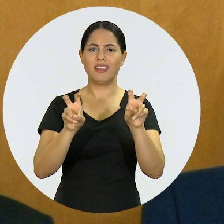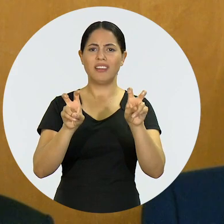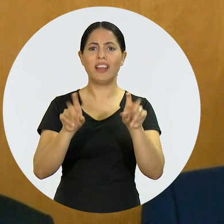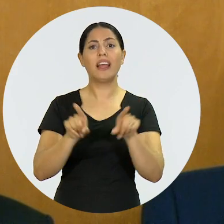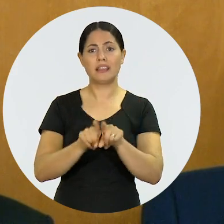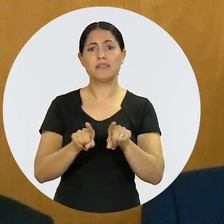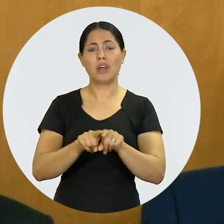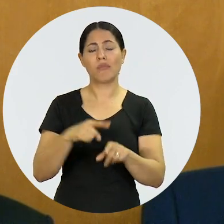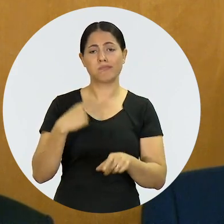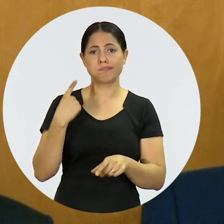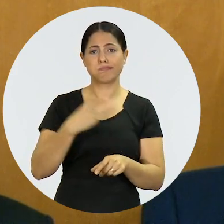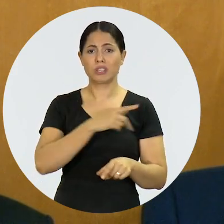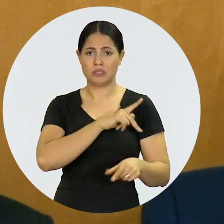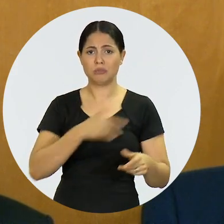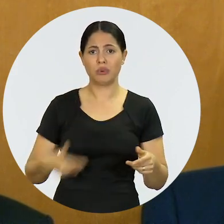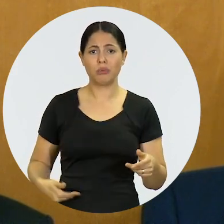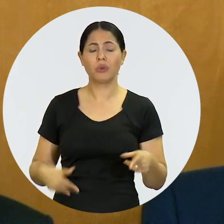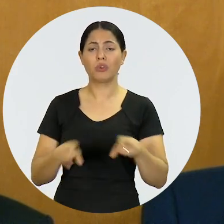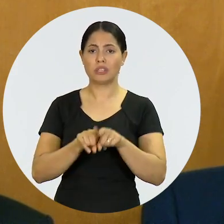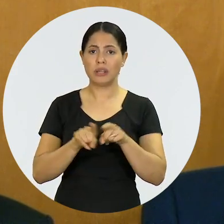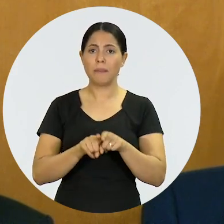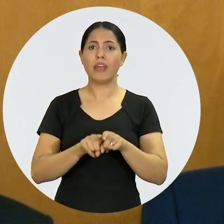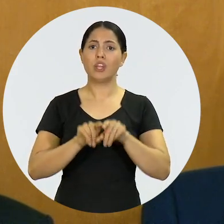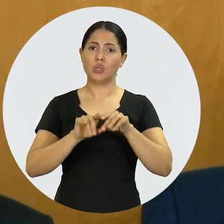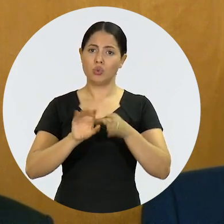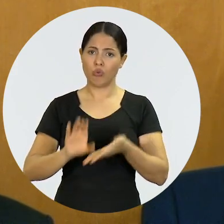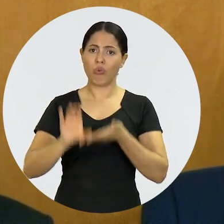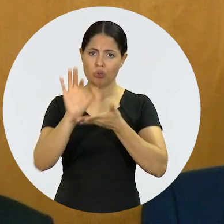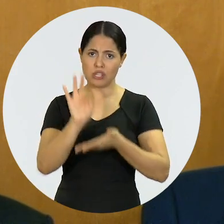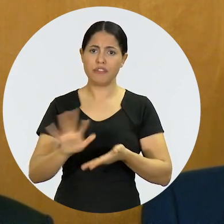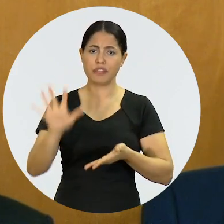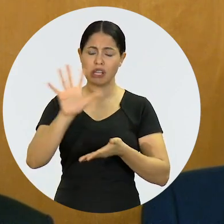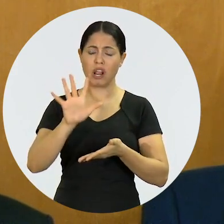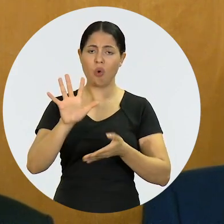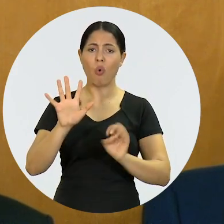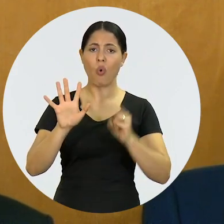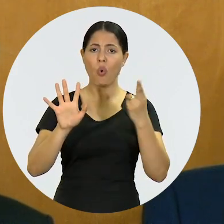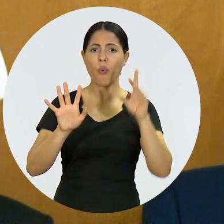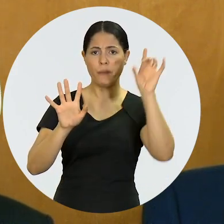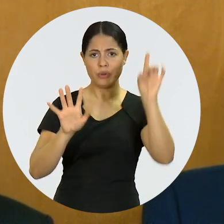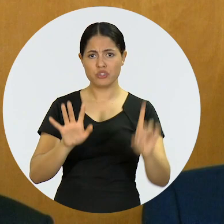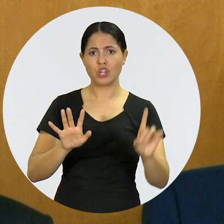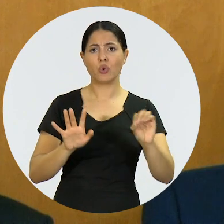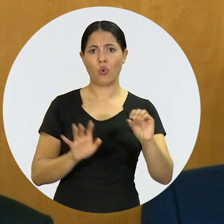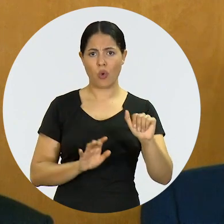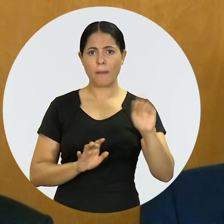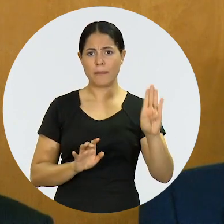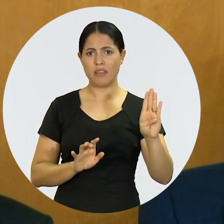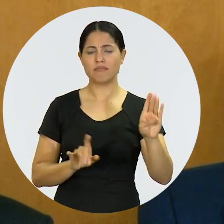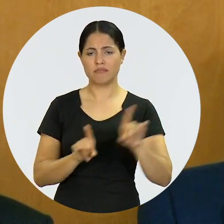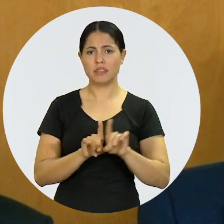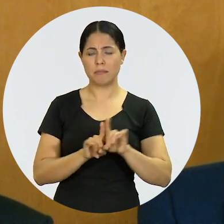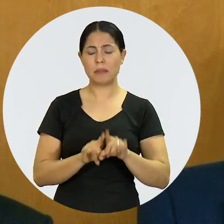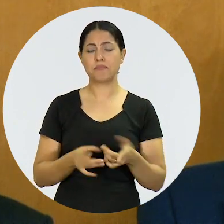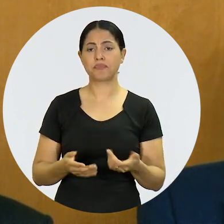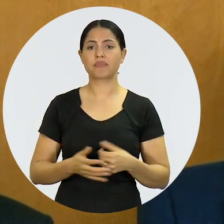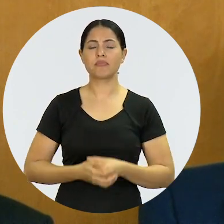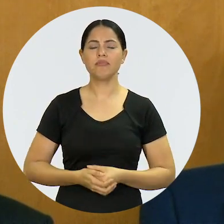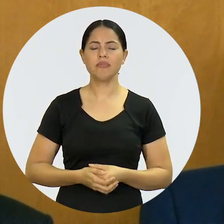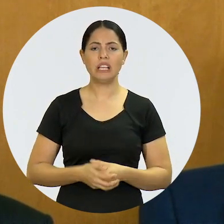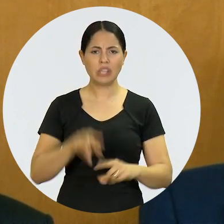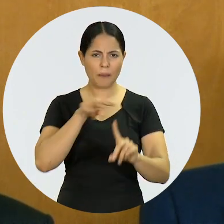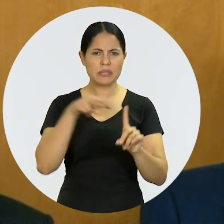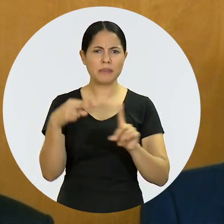as matérias que chegam à Procuradoria são remetidas pelo Plenário do Conselho Federal ou pela Diretoria da OAB